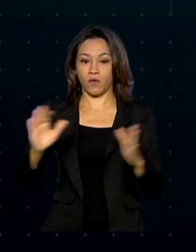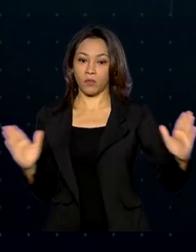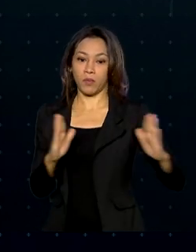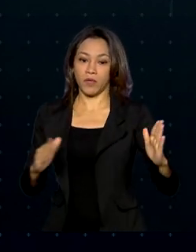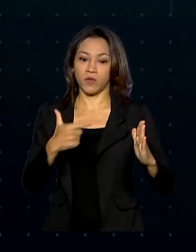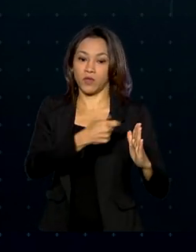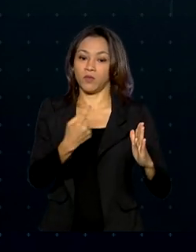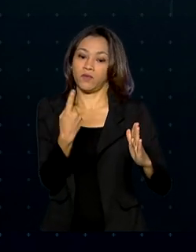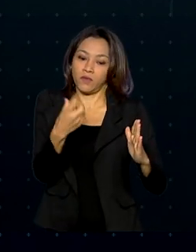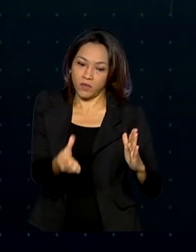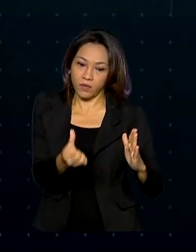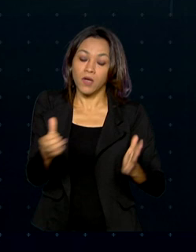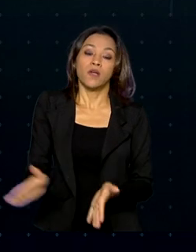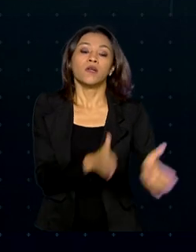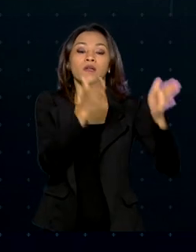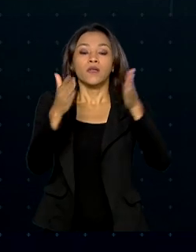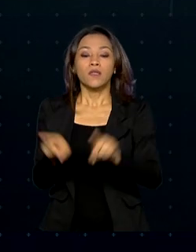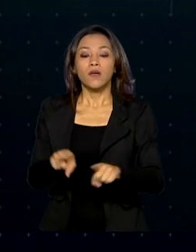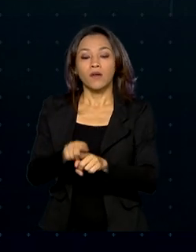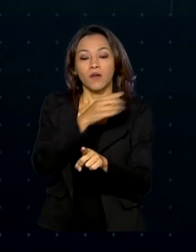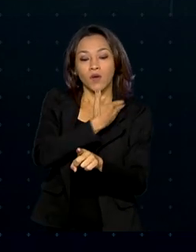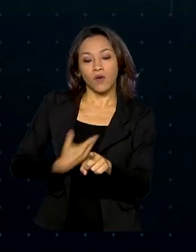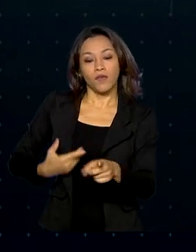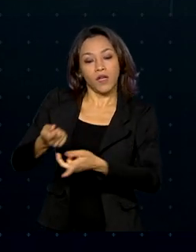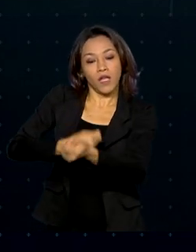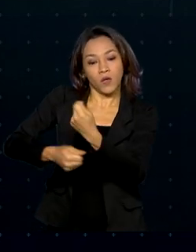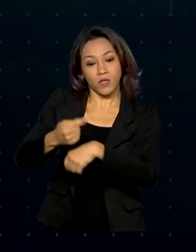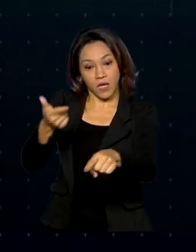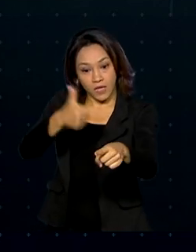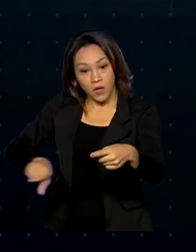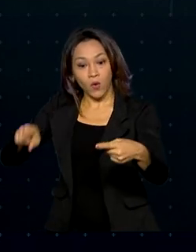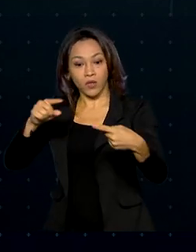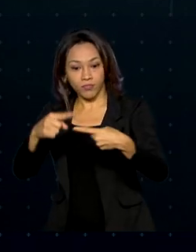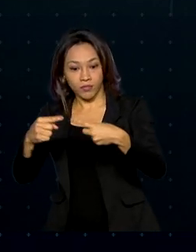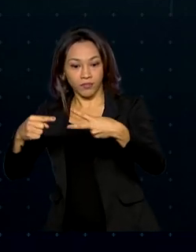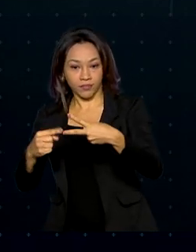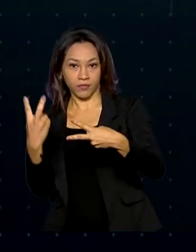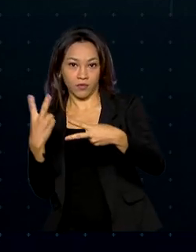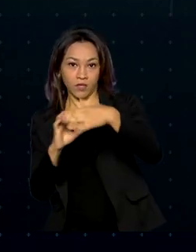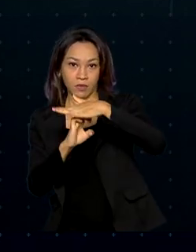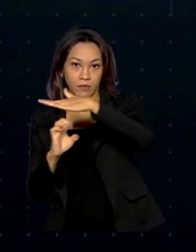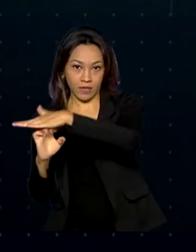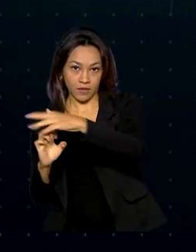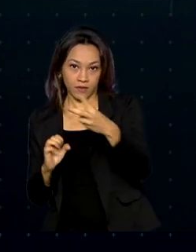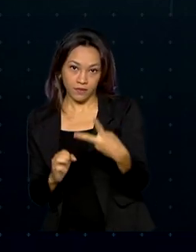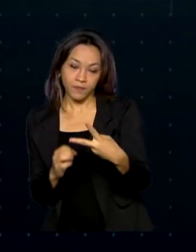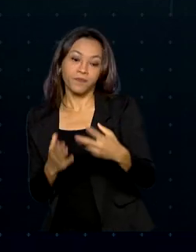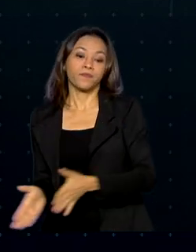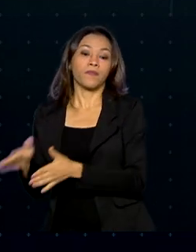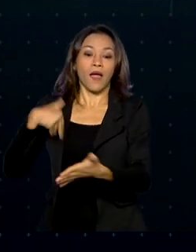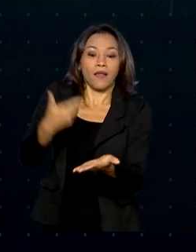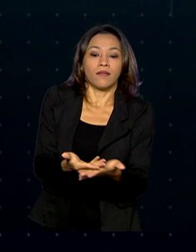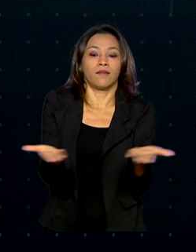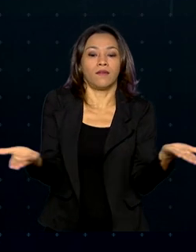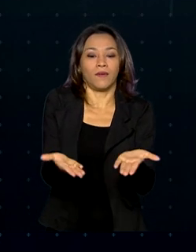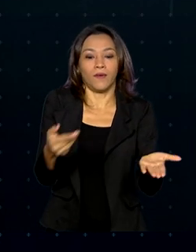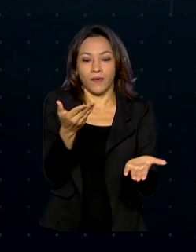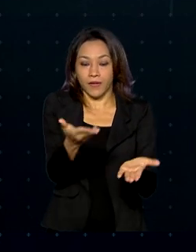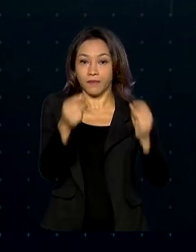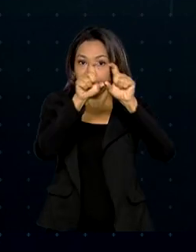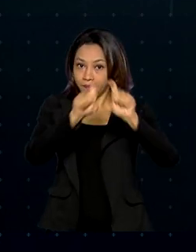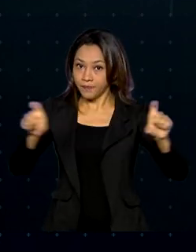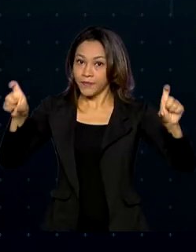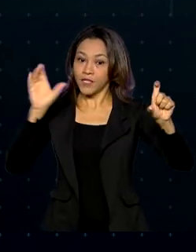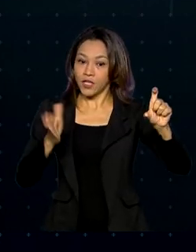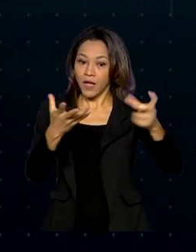O governo também negocia a compra das vacinas Sputnik V e Moderna. Até agora, o Programa Nacional de Imunizações já